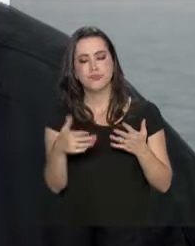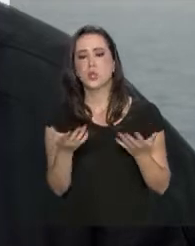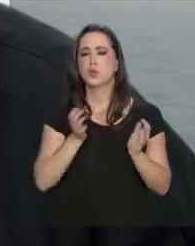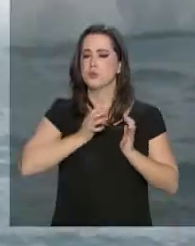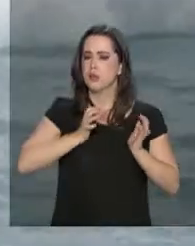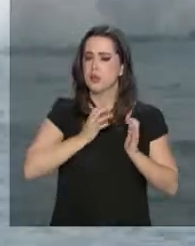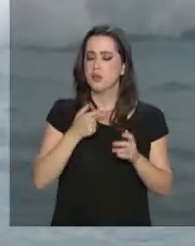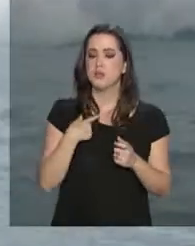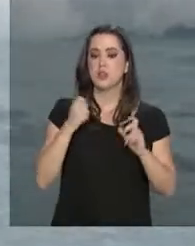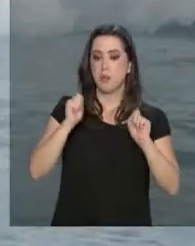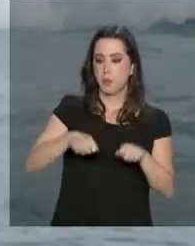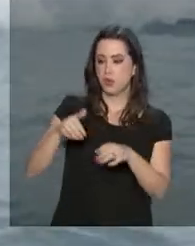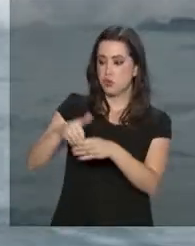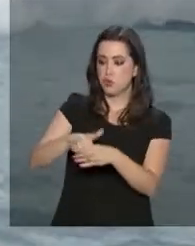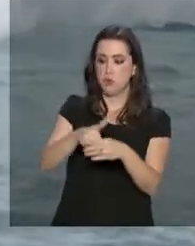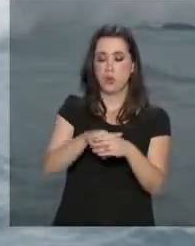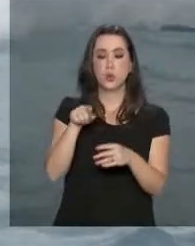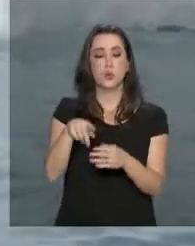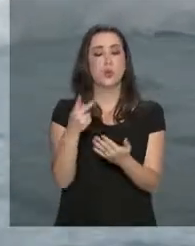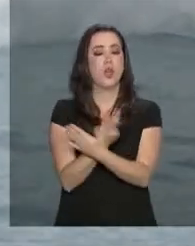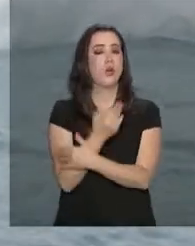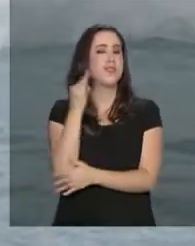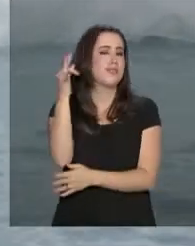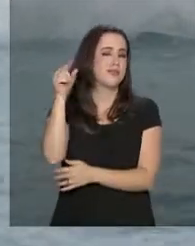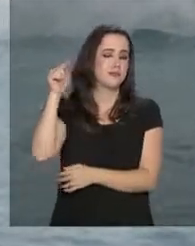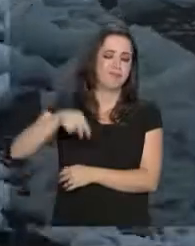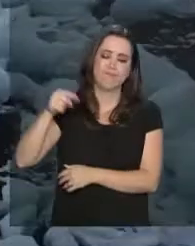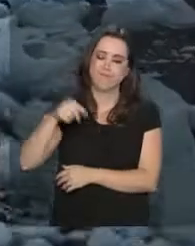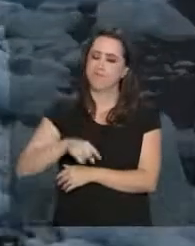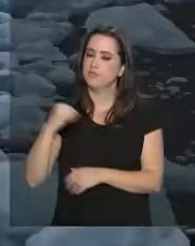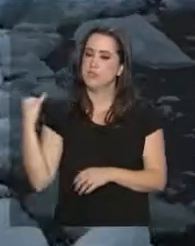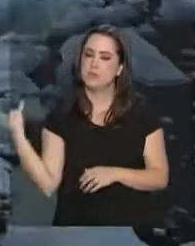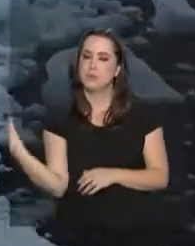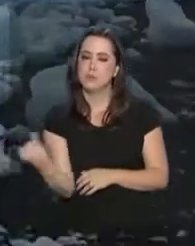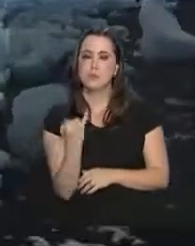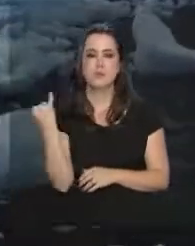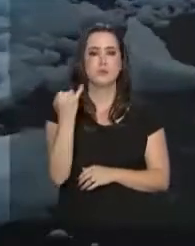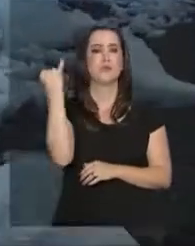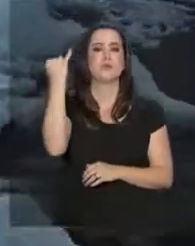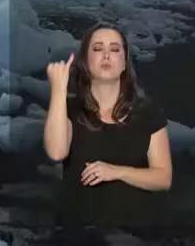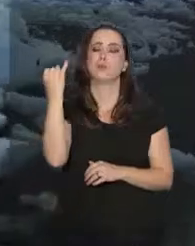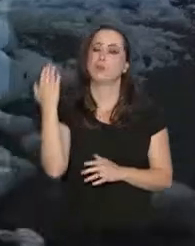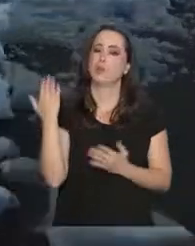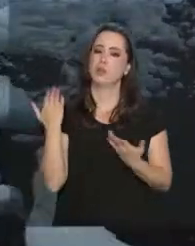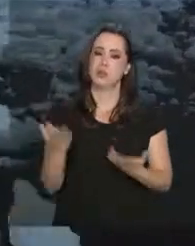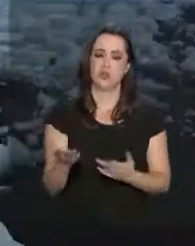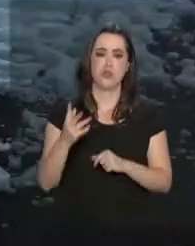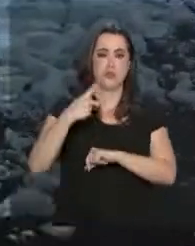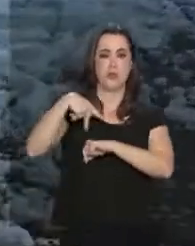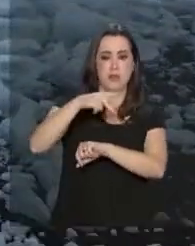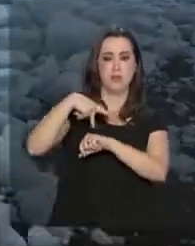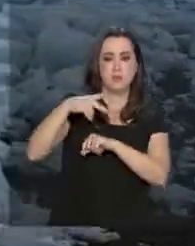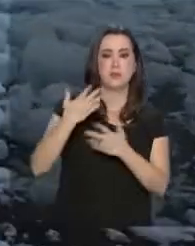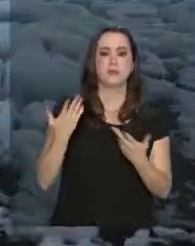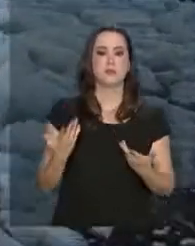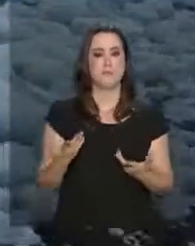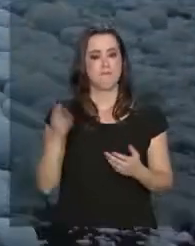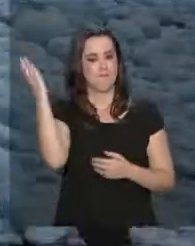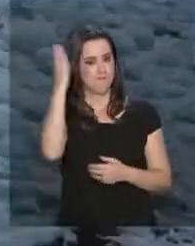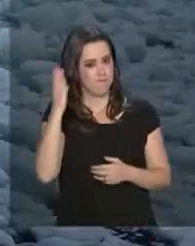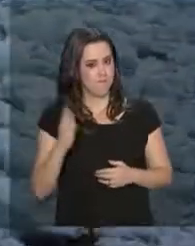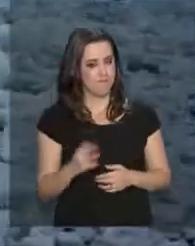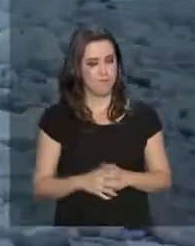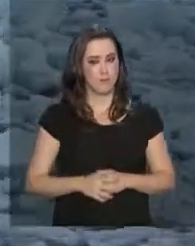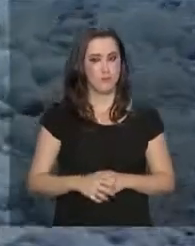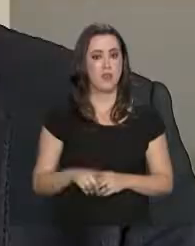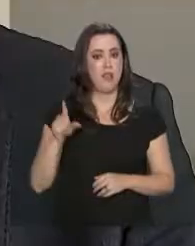ter poder de voto sobre o que vai acontecer aqui é de suma importância para o Brasil. É importante que